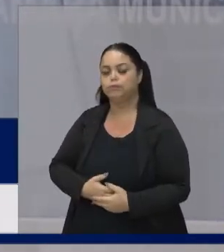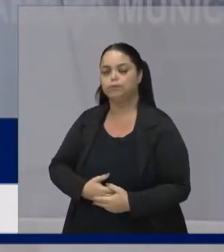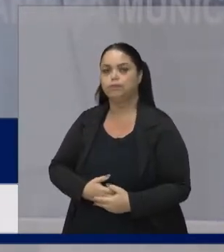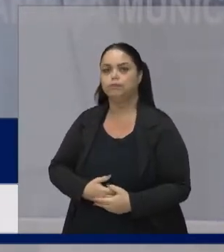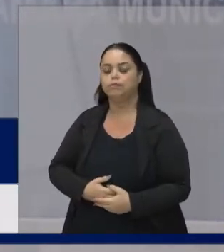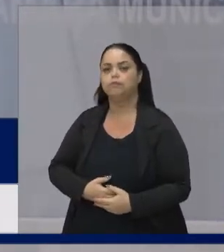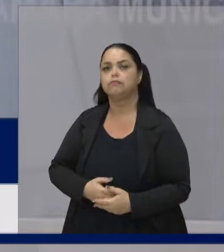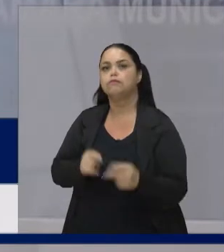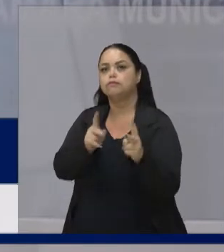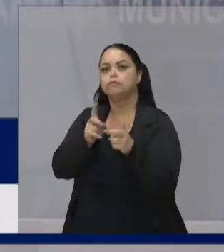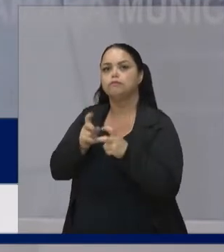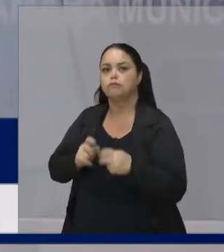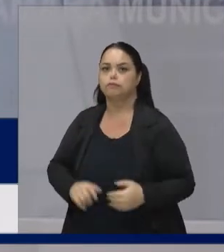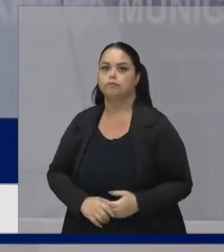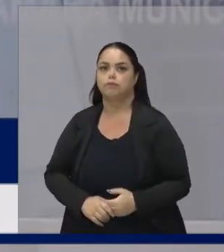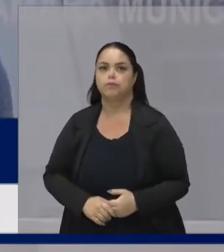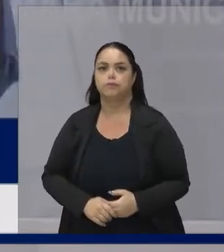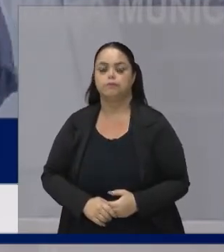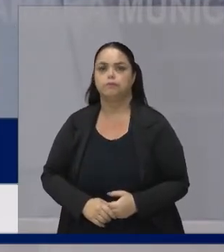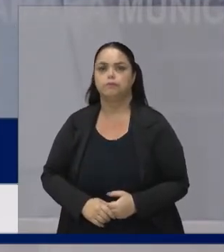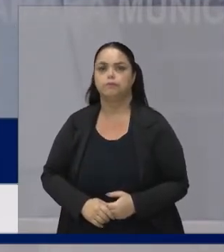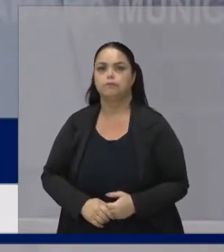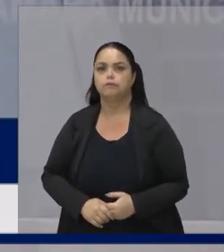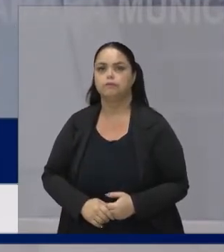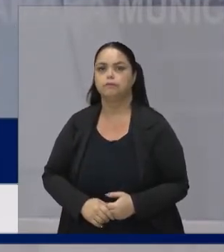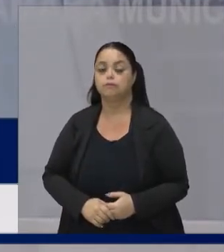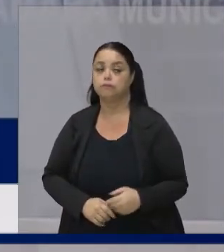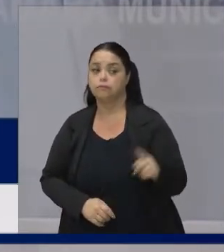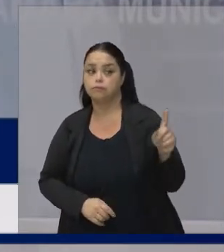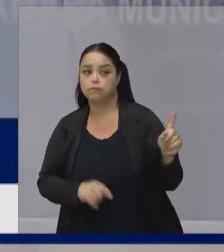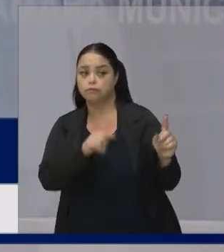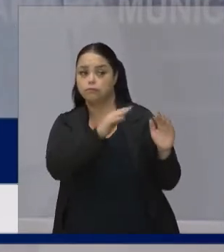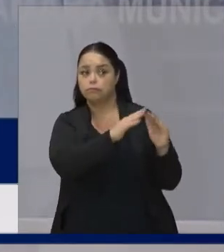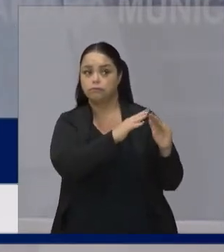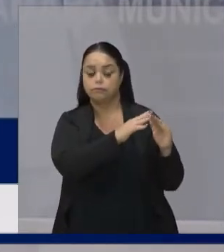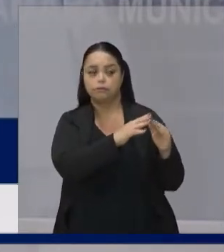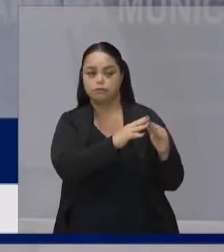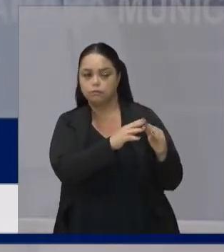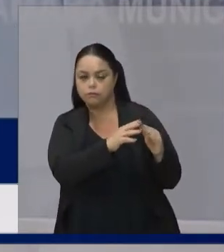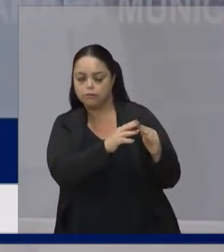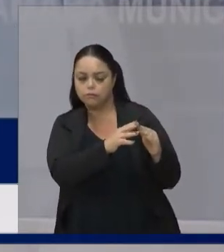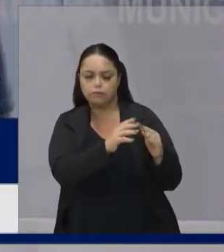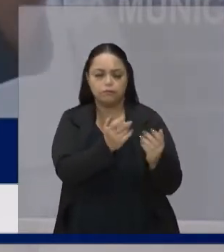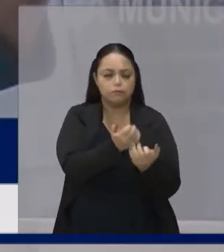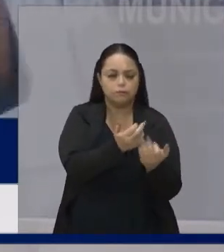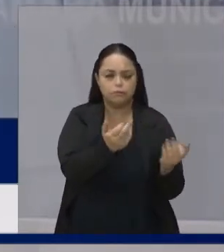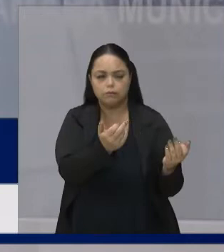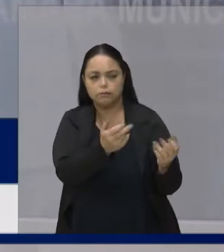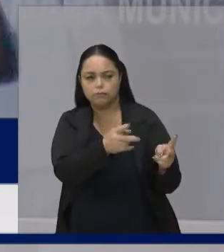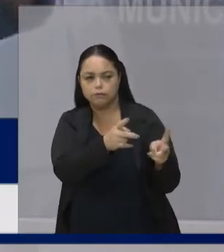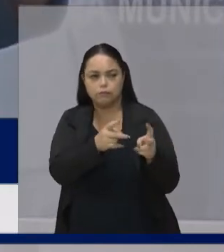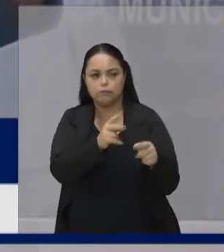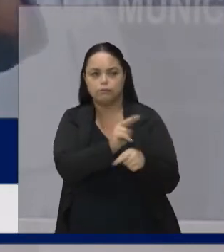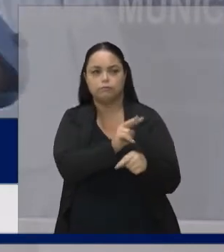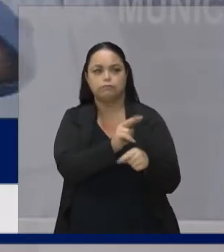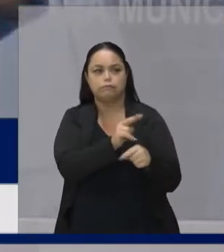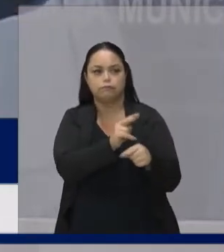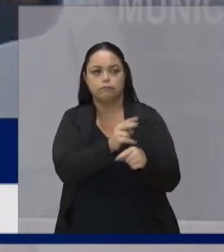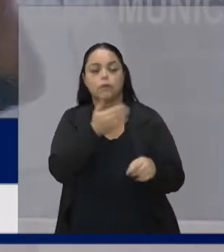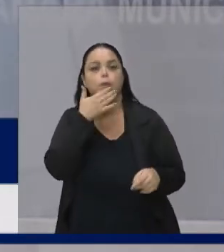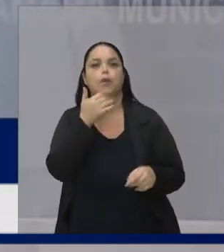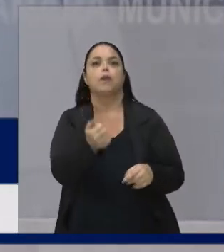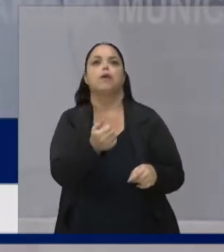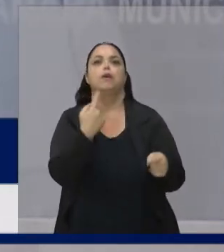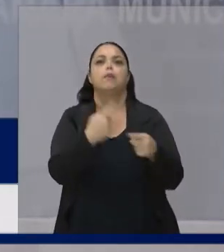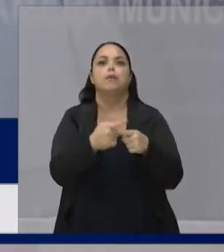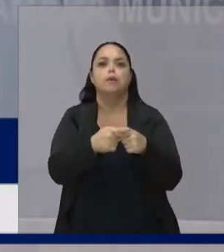Você já viu aquela Que A grama do vizinho Está mais verde Que a minha Sim Porque até você Está cuidando dela De tanto que você Está olhando De tanto